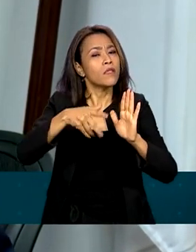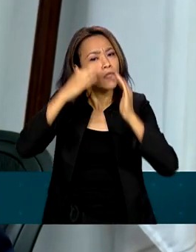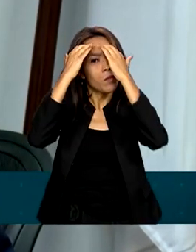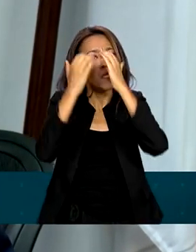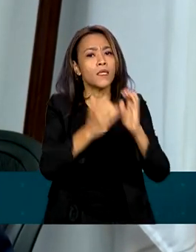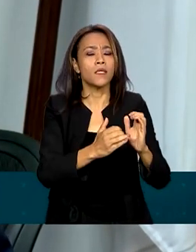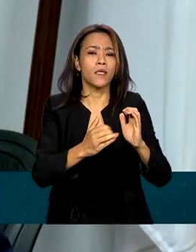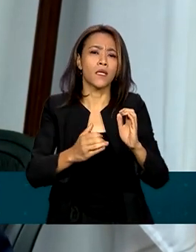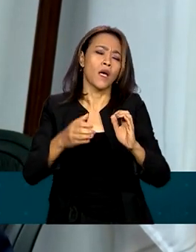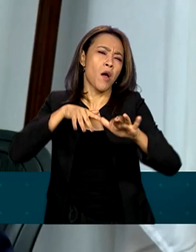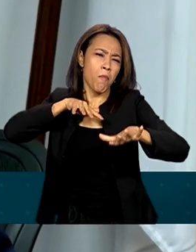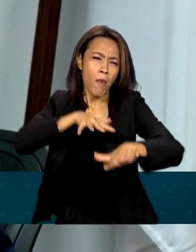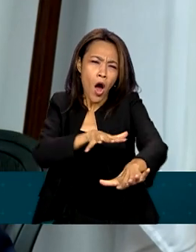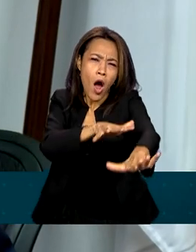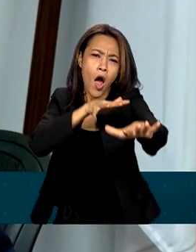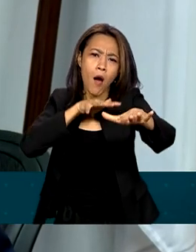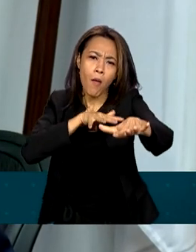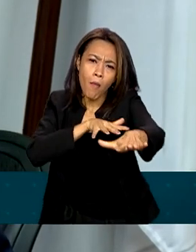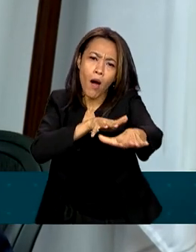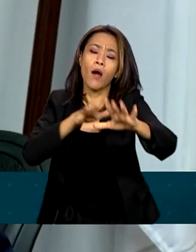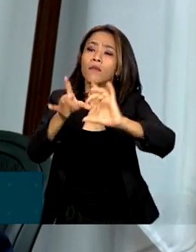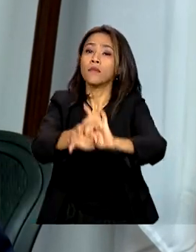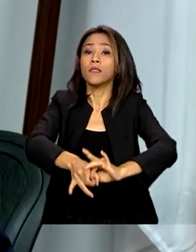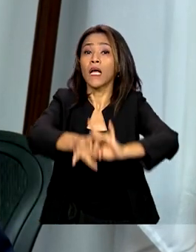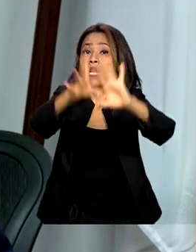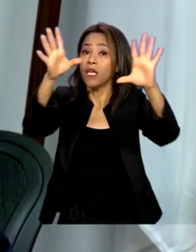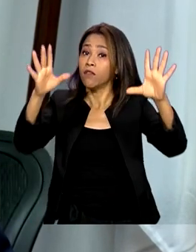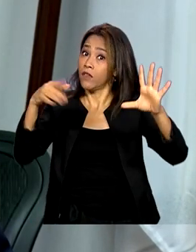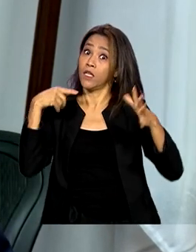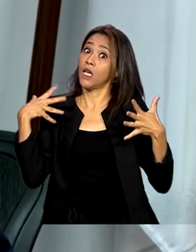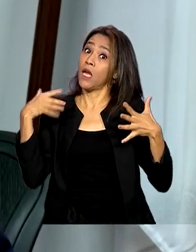não se confunde com terrorismo.